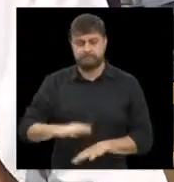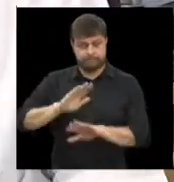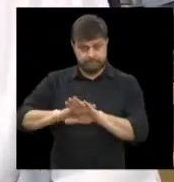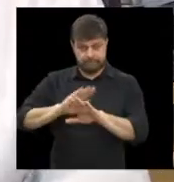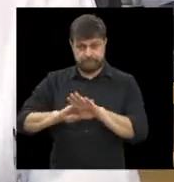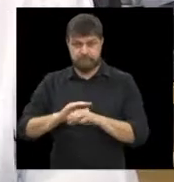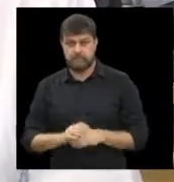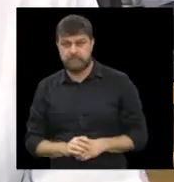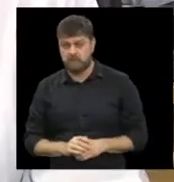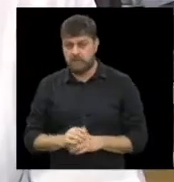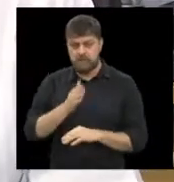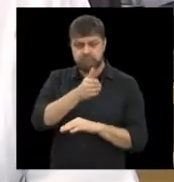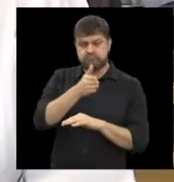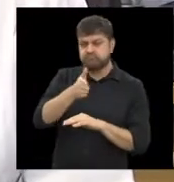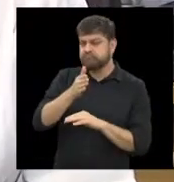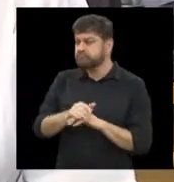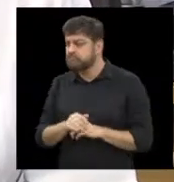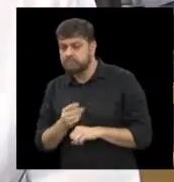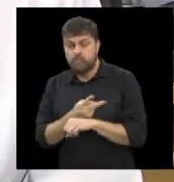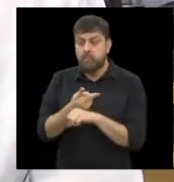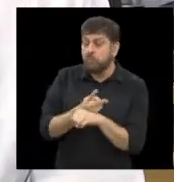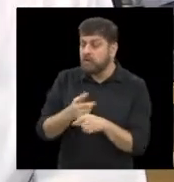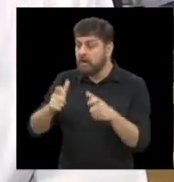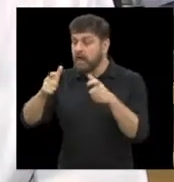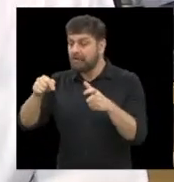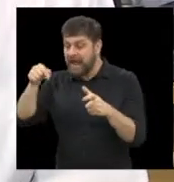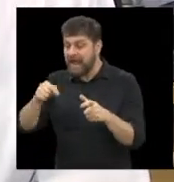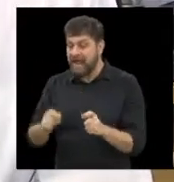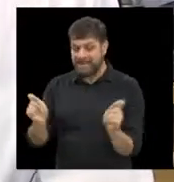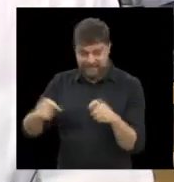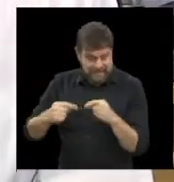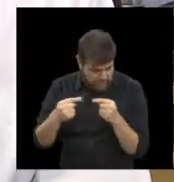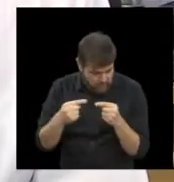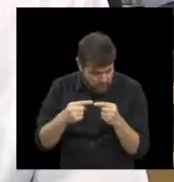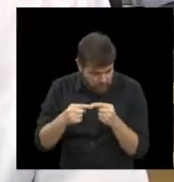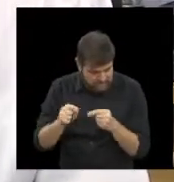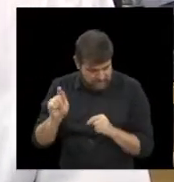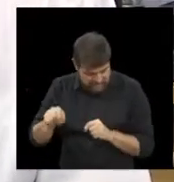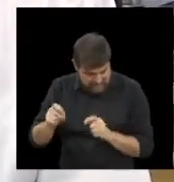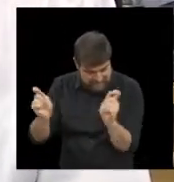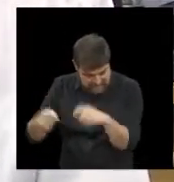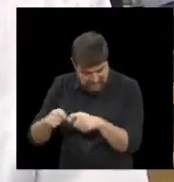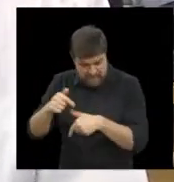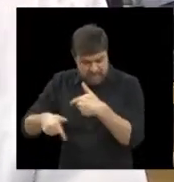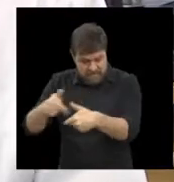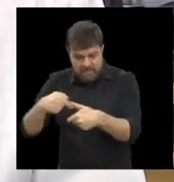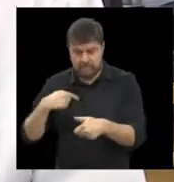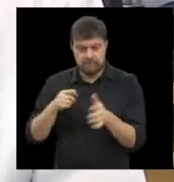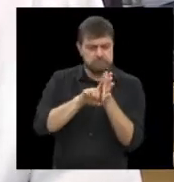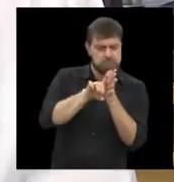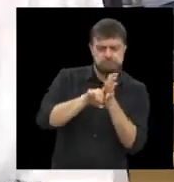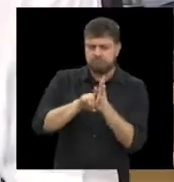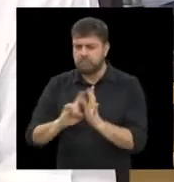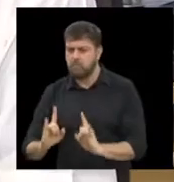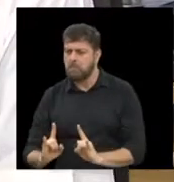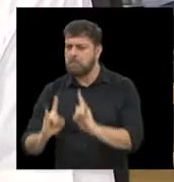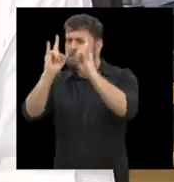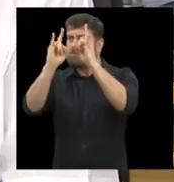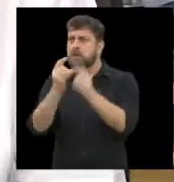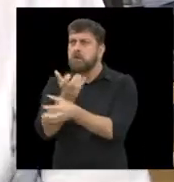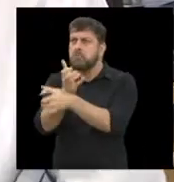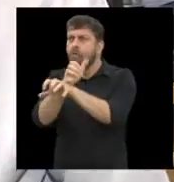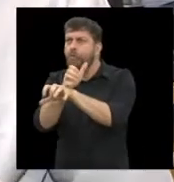conhecer os locais que estão disponíveis na cidade. Então, estamos pesquisando, fazendo um levantamento de vários prédios públicos que estão